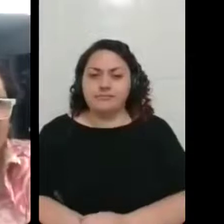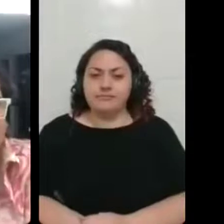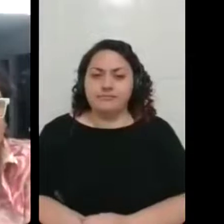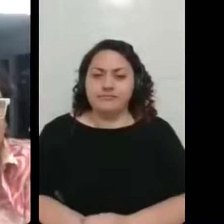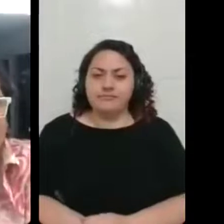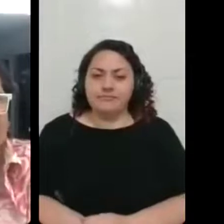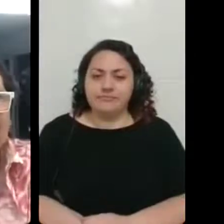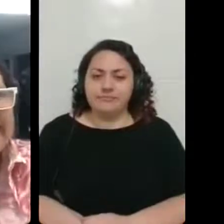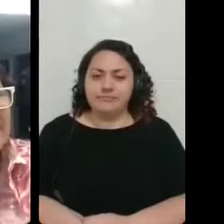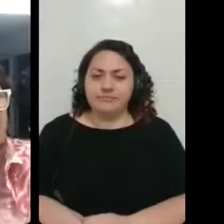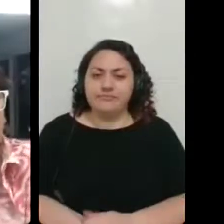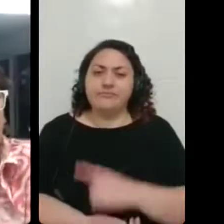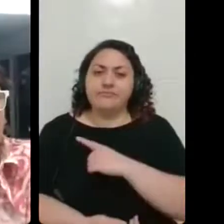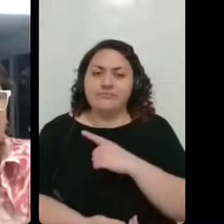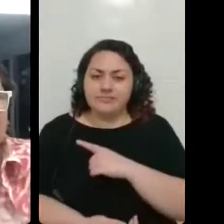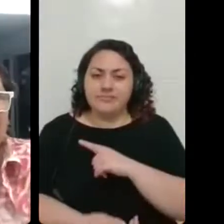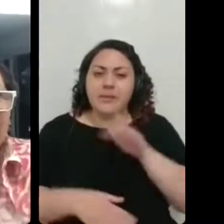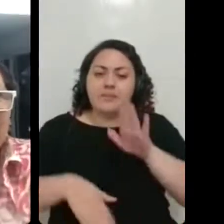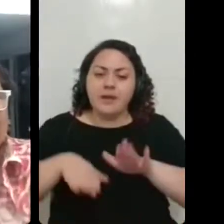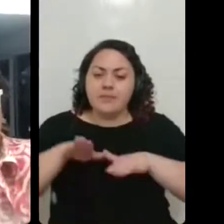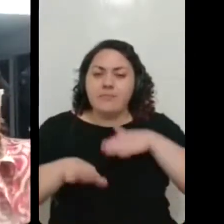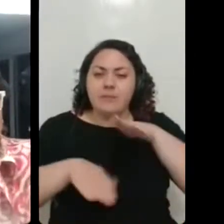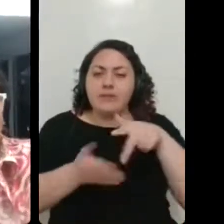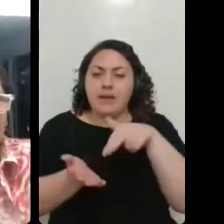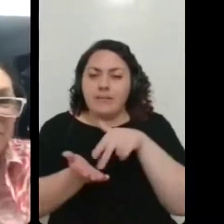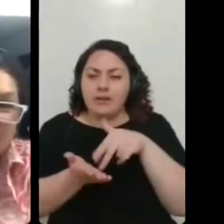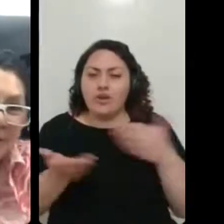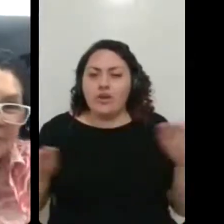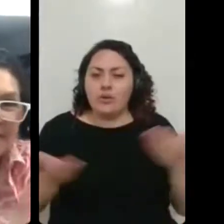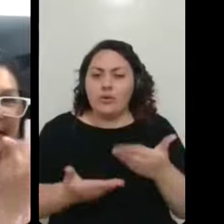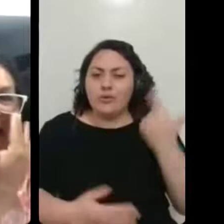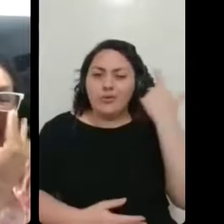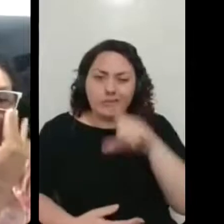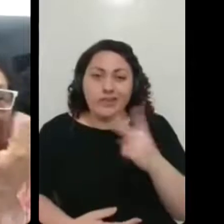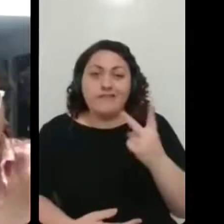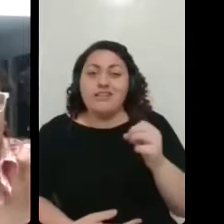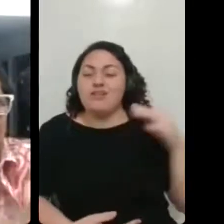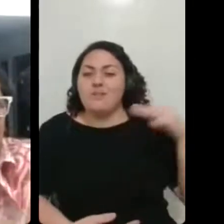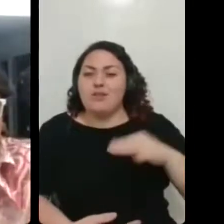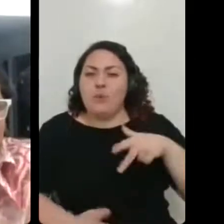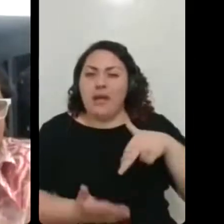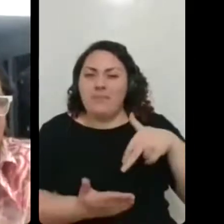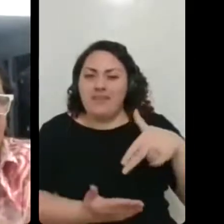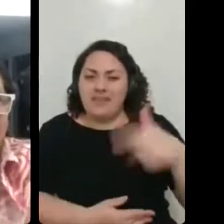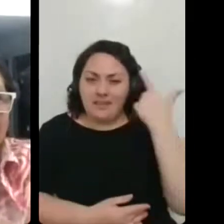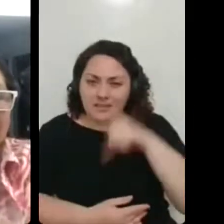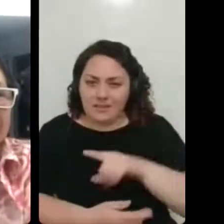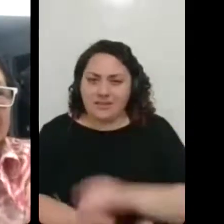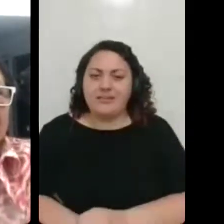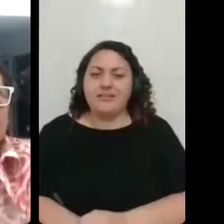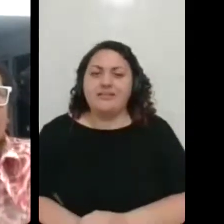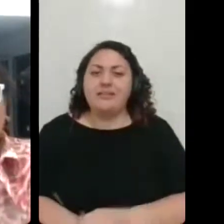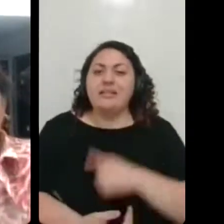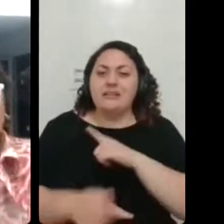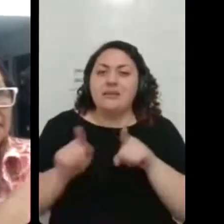passos na esteira, hoje eu vou fazer minutos de esteira, numa equipe de quatro, quatro,